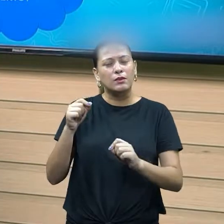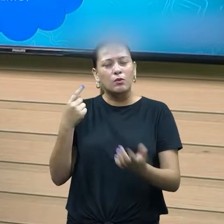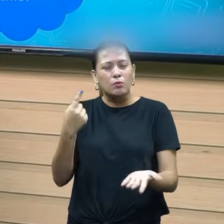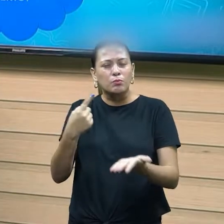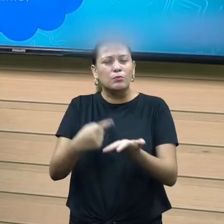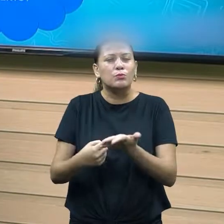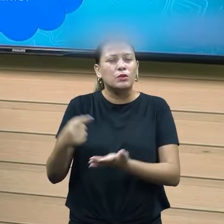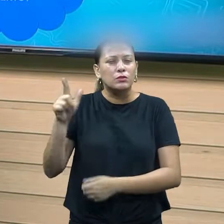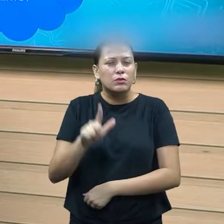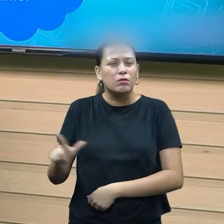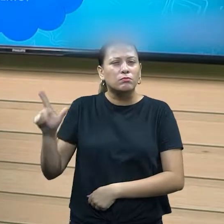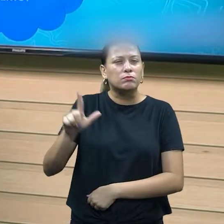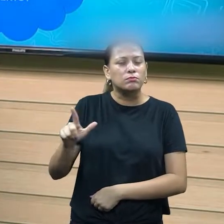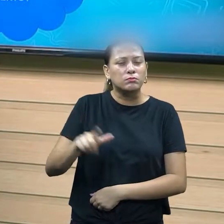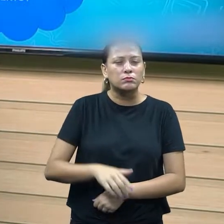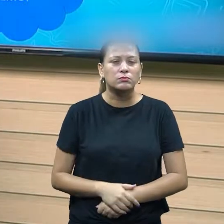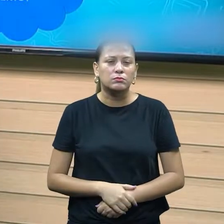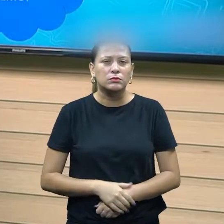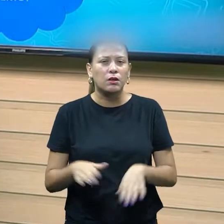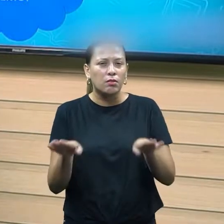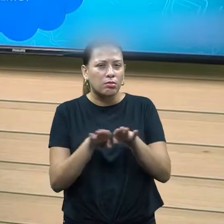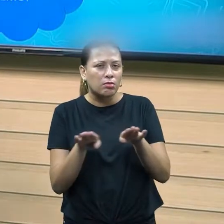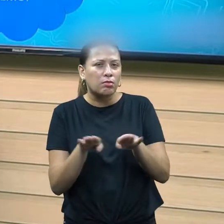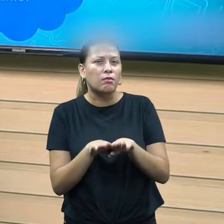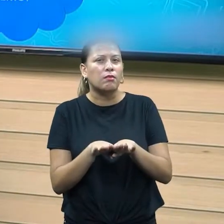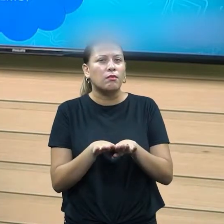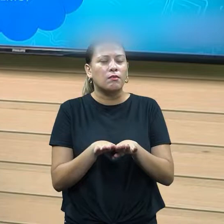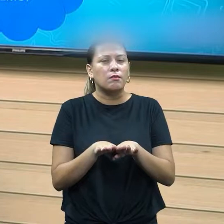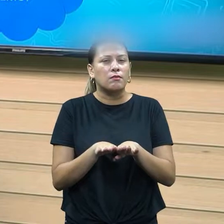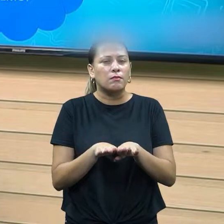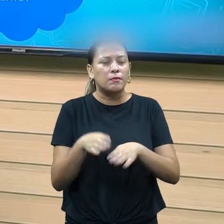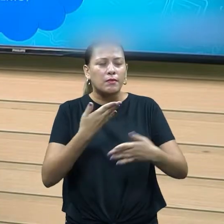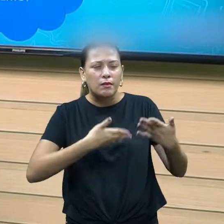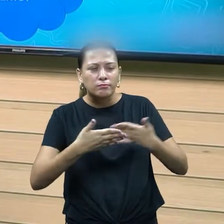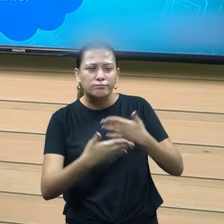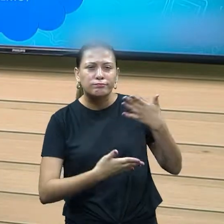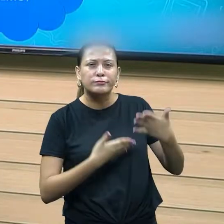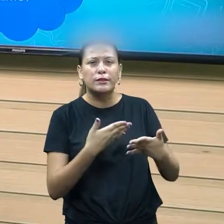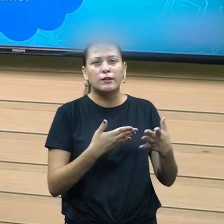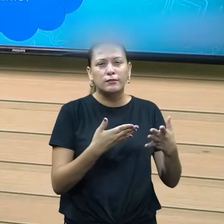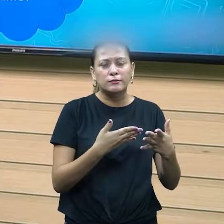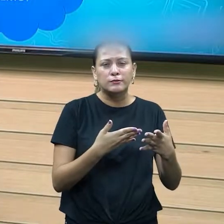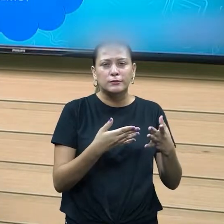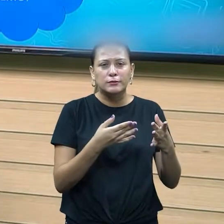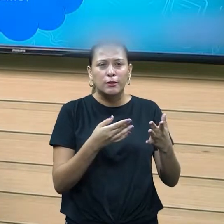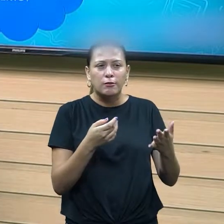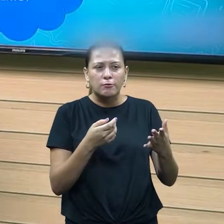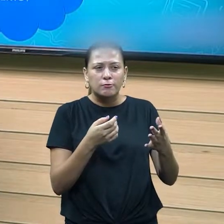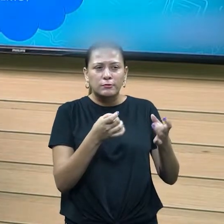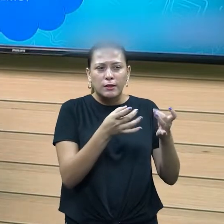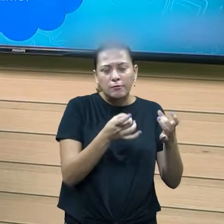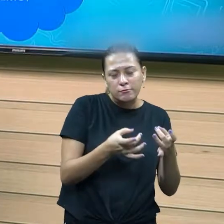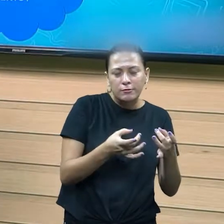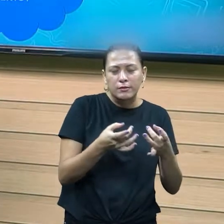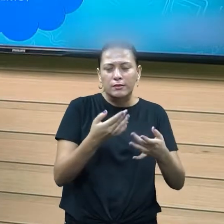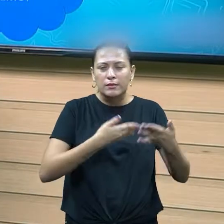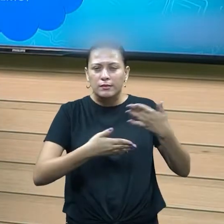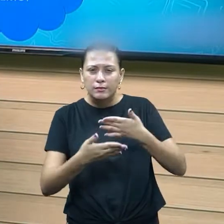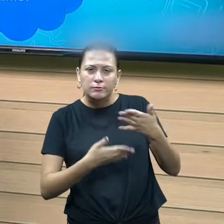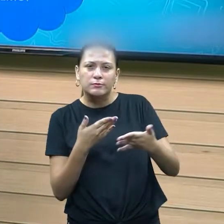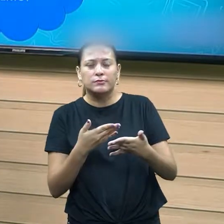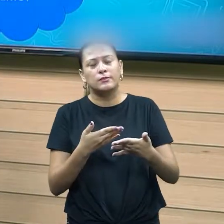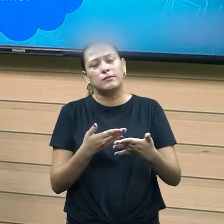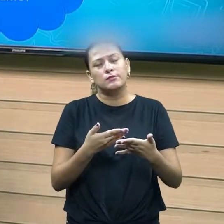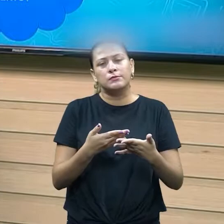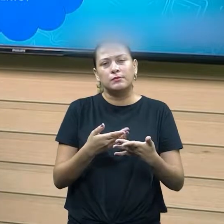lógica, que também fala a questão da barganha. Então, tudo isso se faz presente, né, nesse processo. então ela recomenda